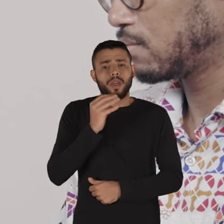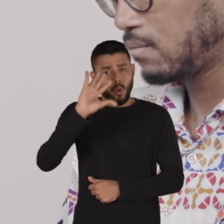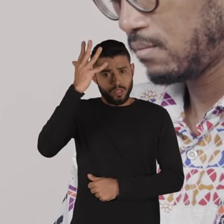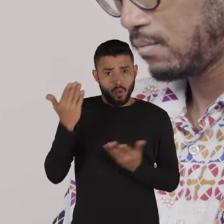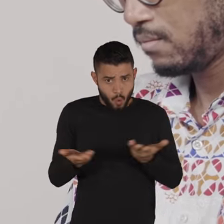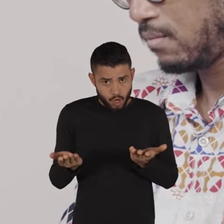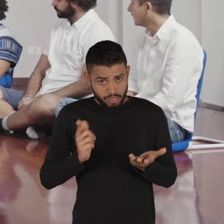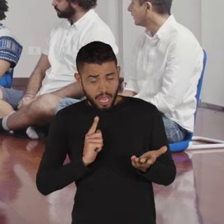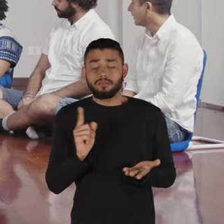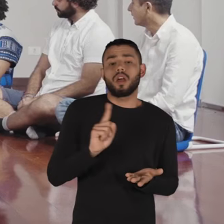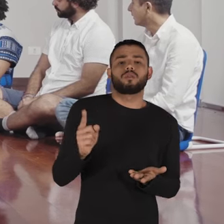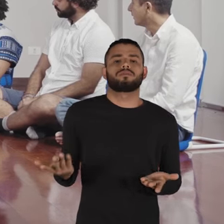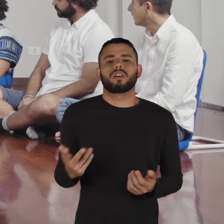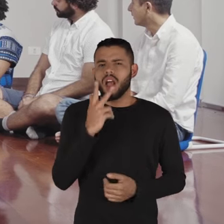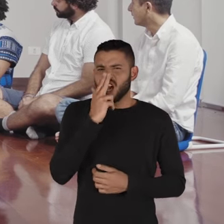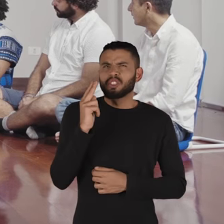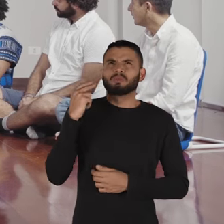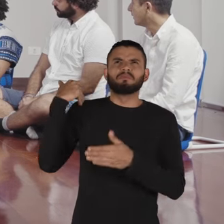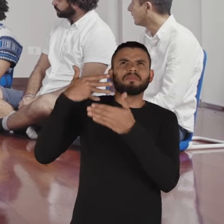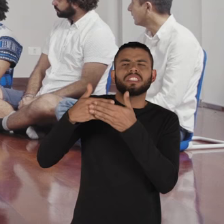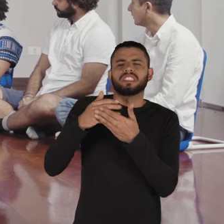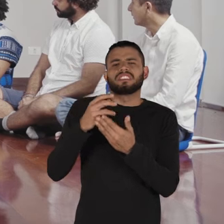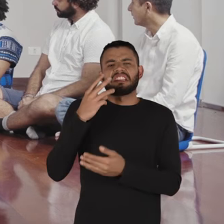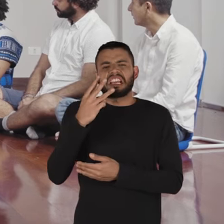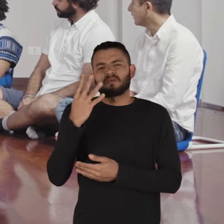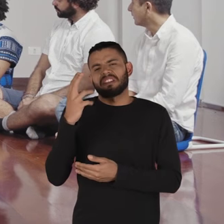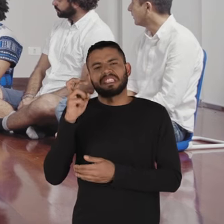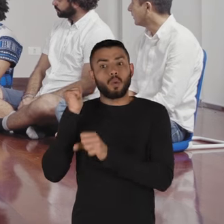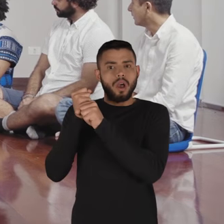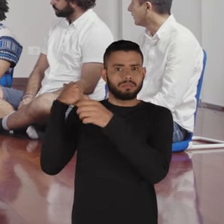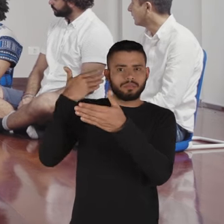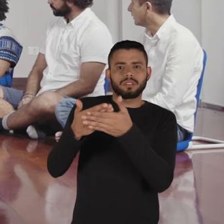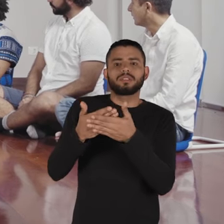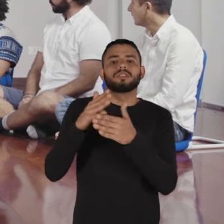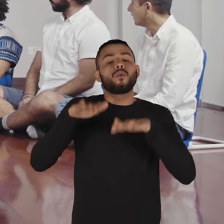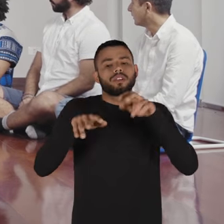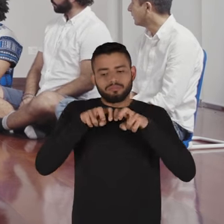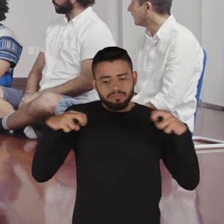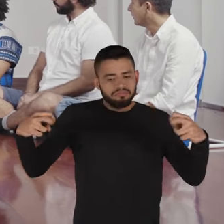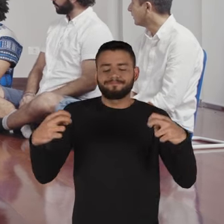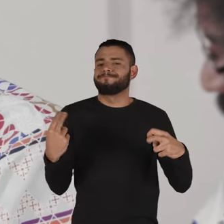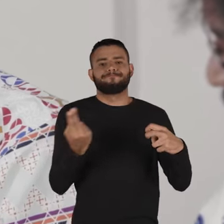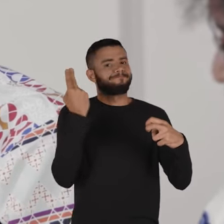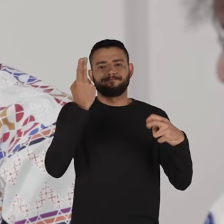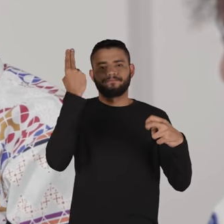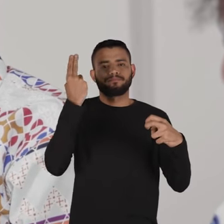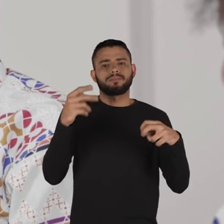homens acontecendo hoje? Nos últimos três, quatro, cinco anos pra cá, né? Talvez uma roda como essa não seria possível.